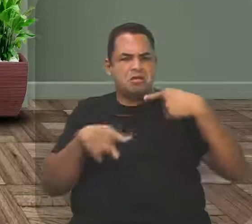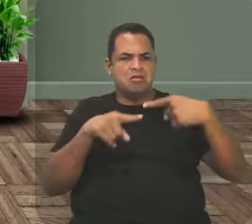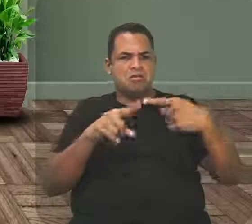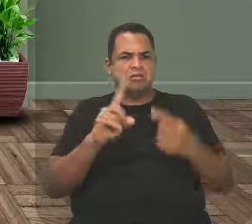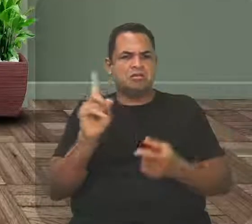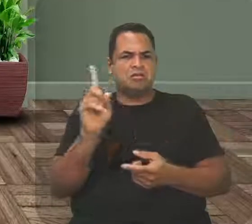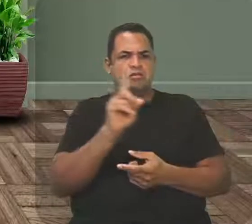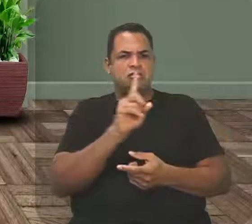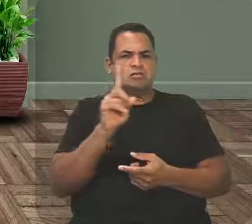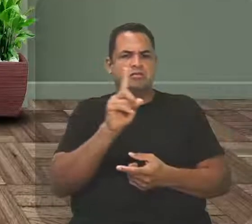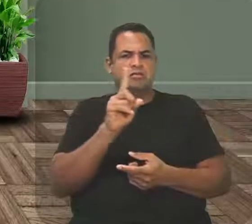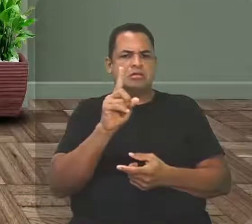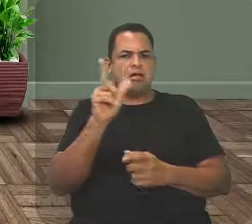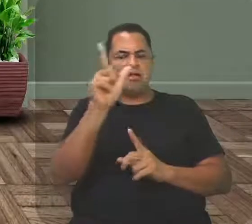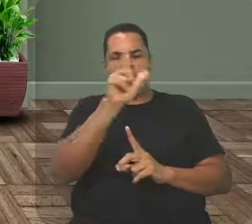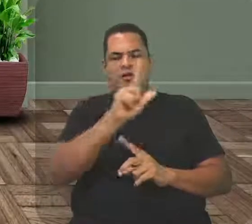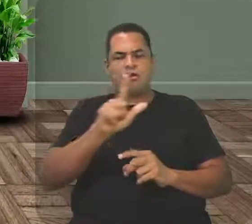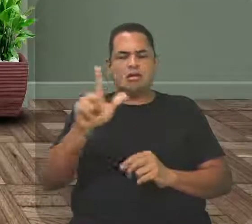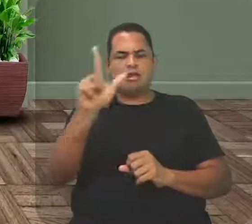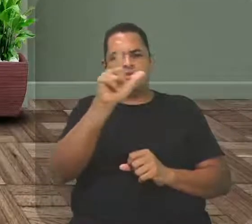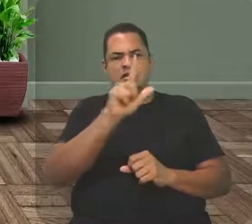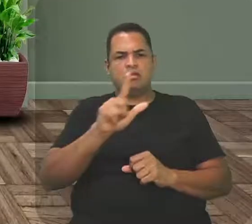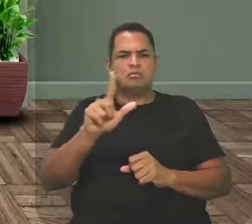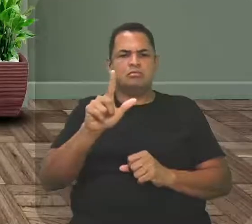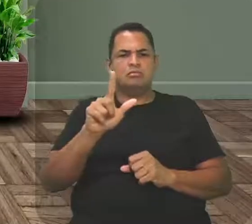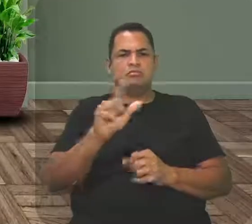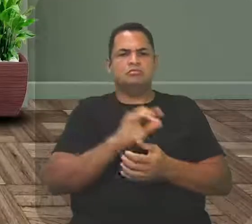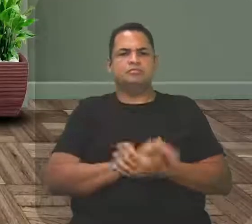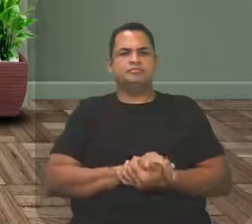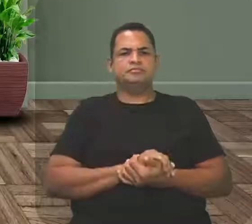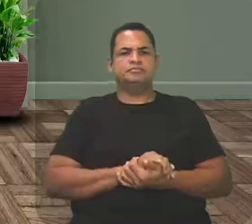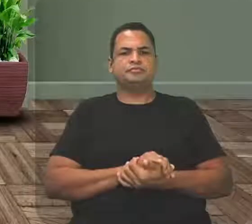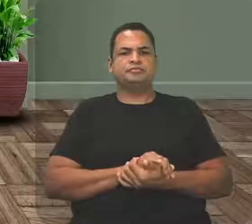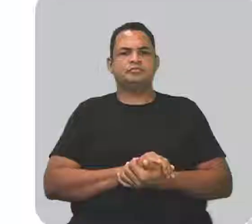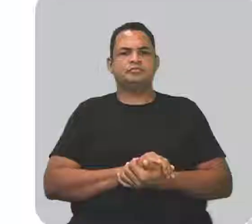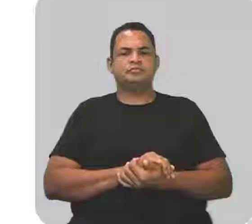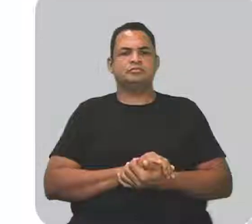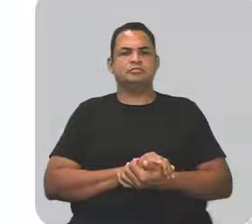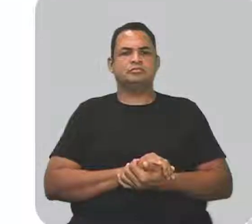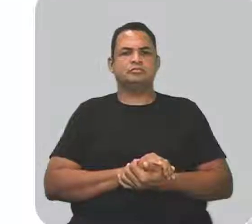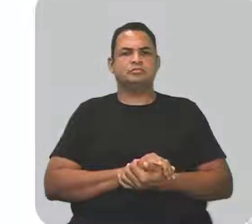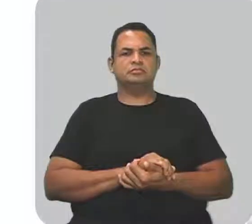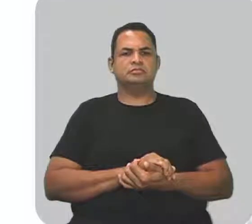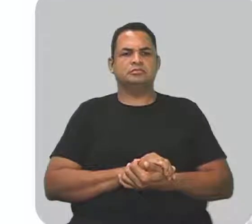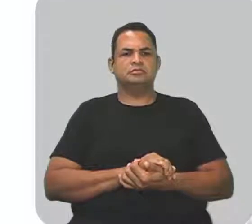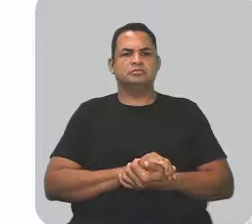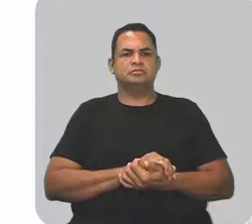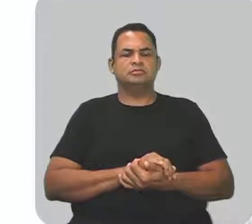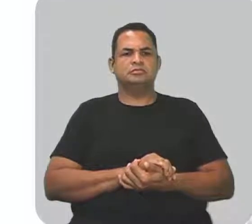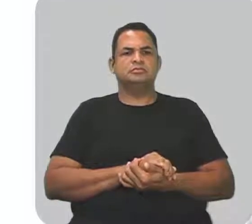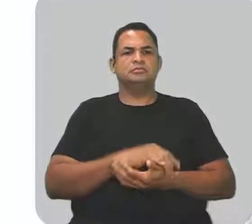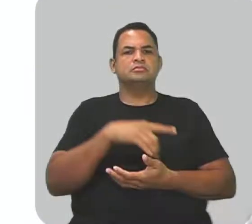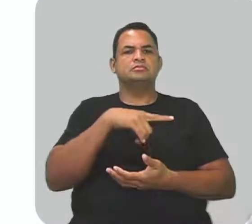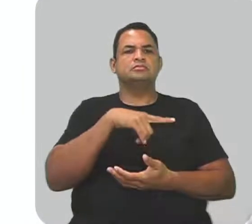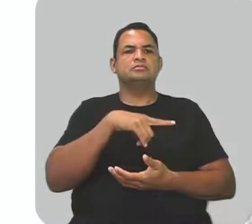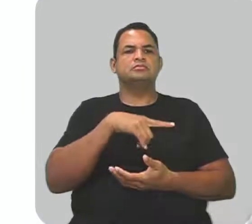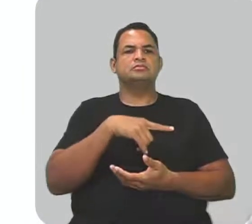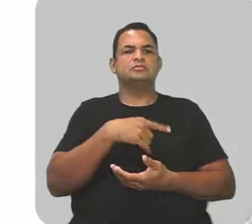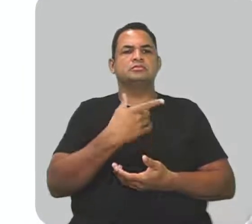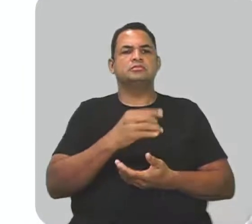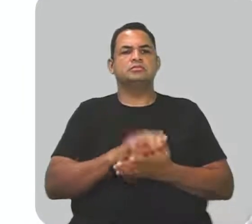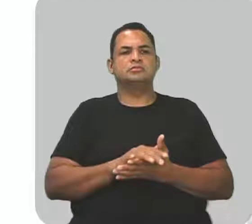literário. Não mexe com as nossas emoções. Vamos passar aqui para ele as características que você precisa saber.